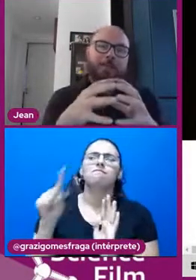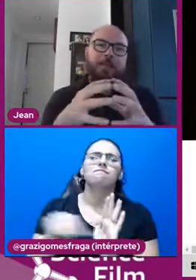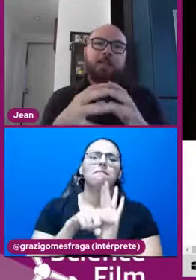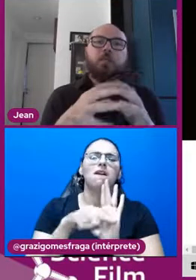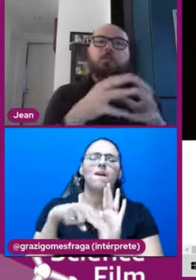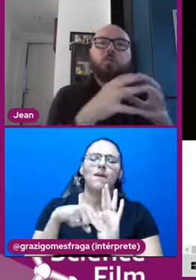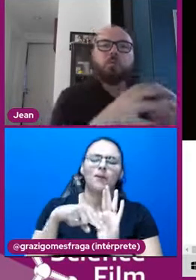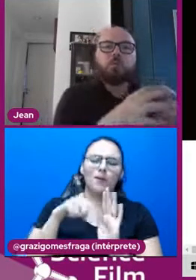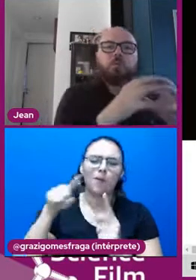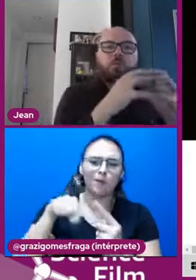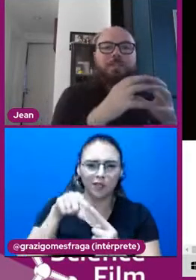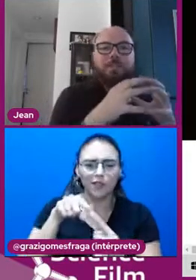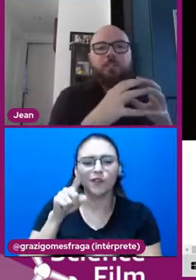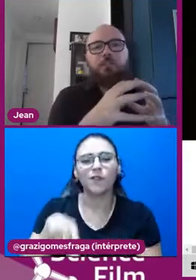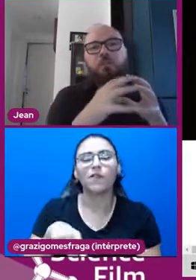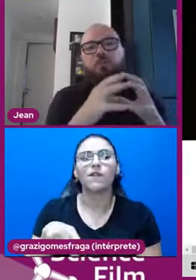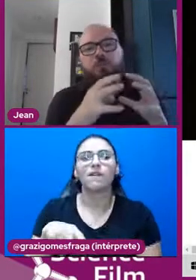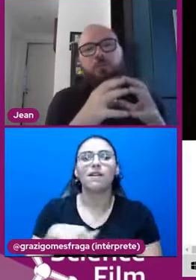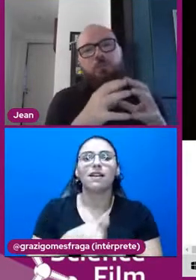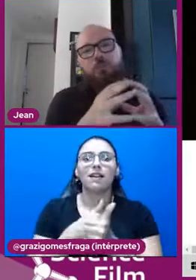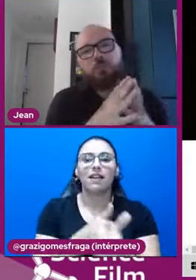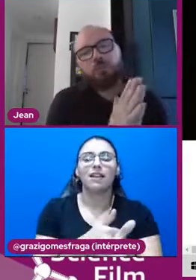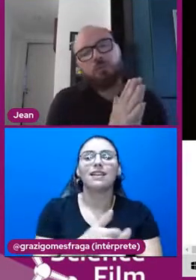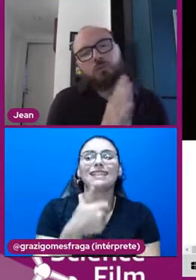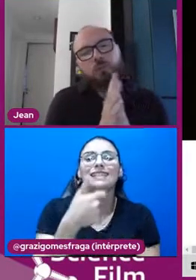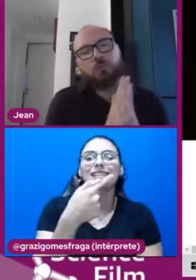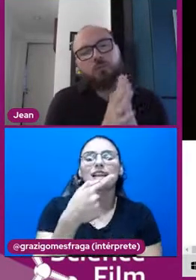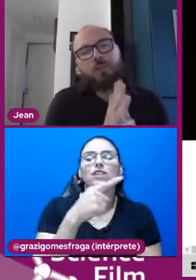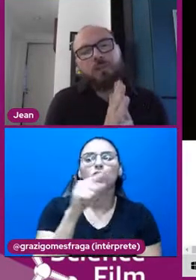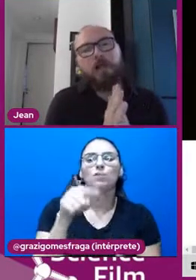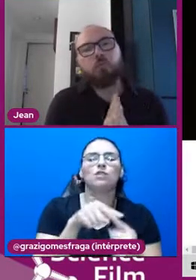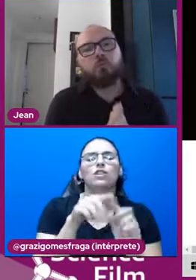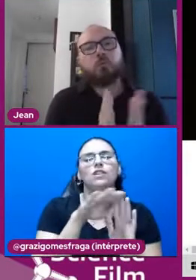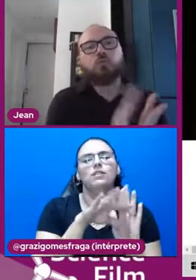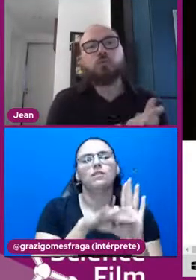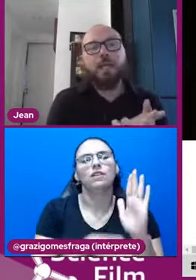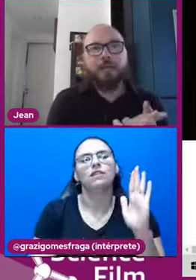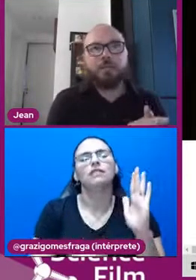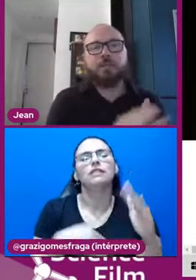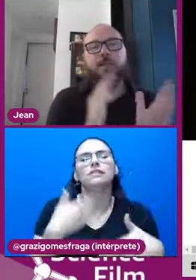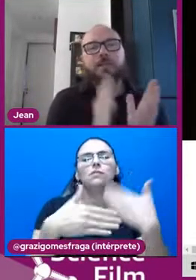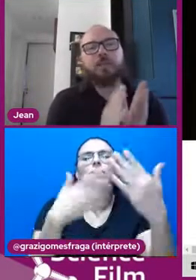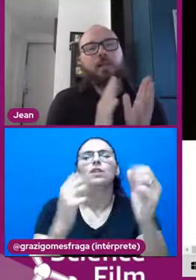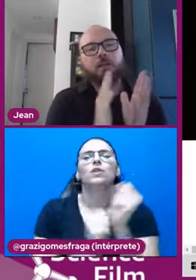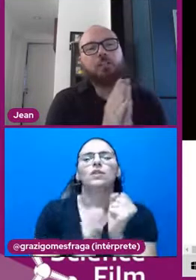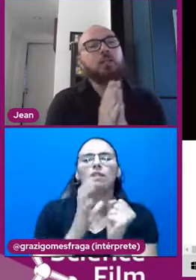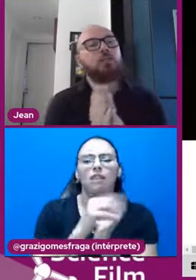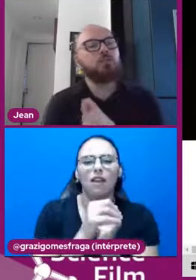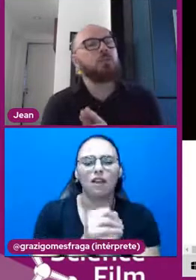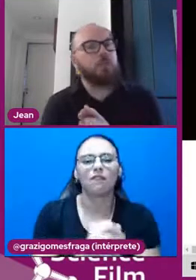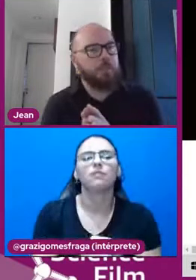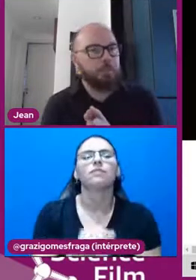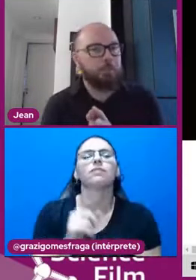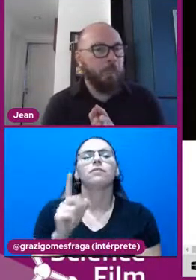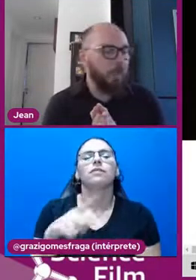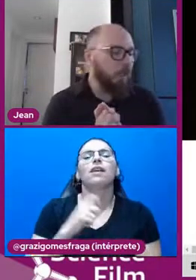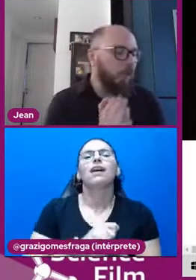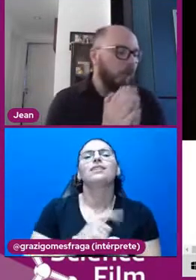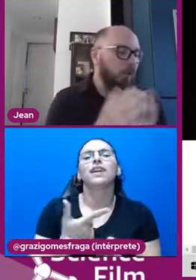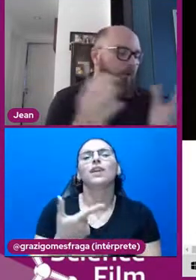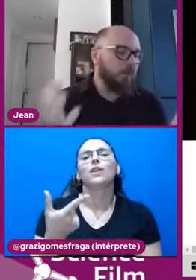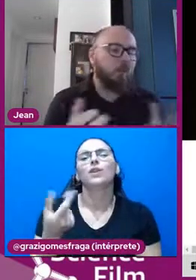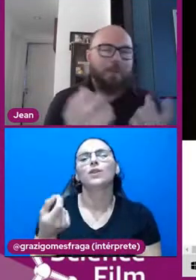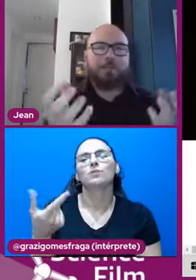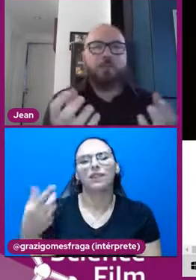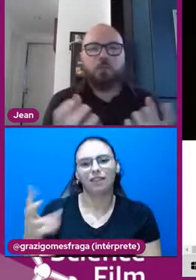Que segue os 17 Objetivos de Desenvolvimento Sustentável, são os ODSs, a Agenda 2030, né?